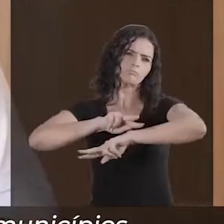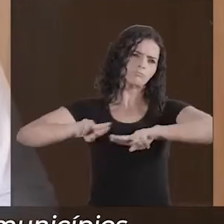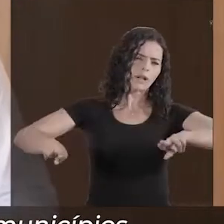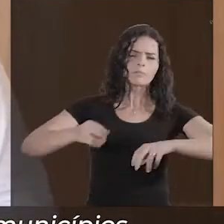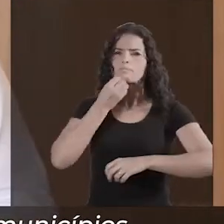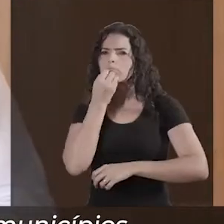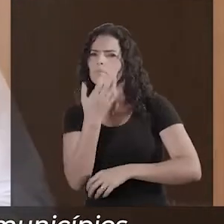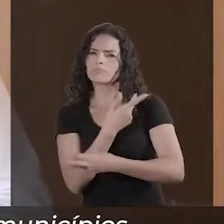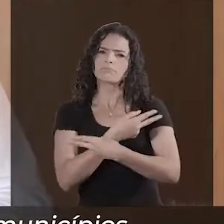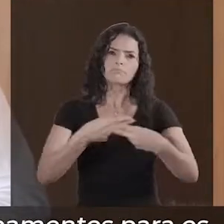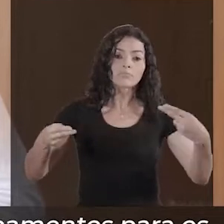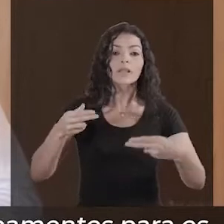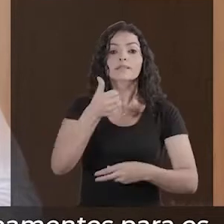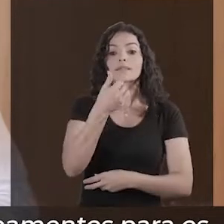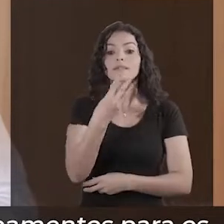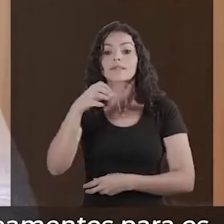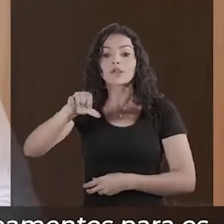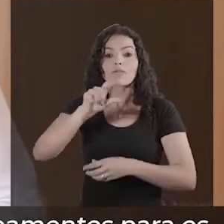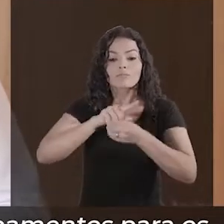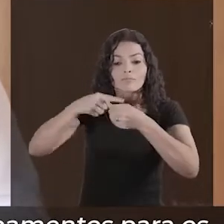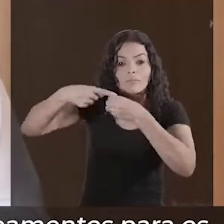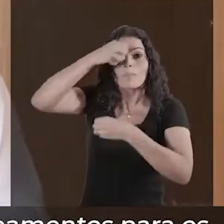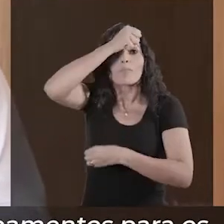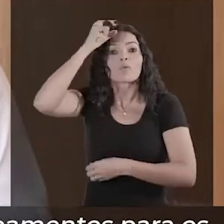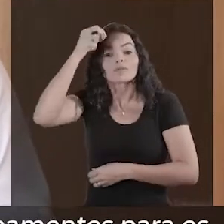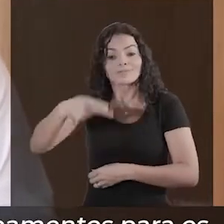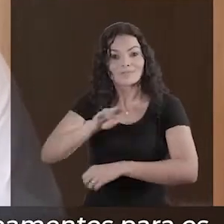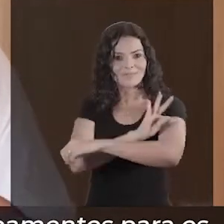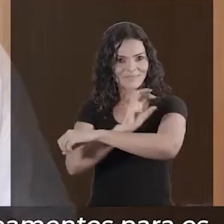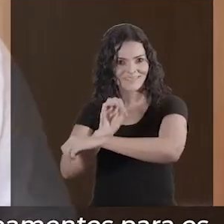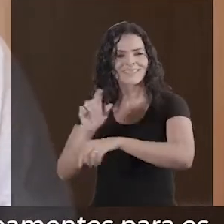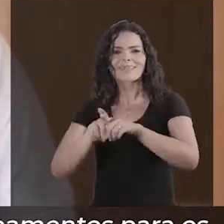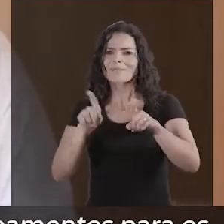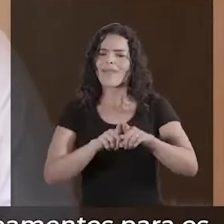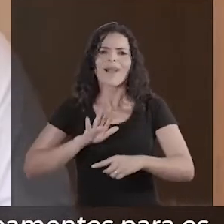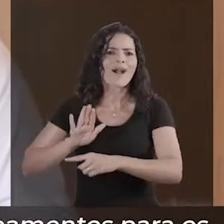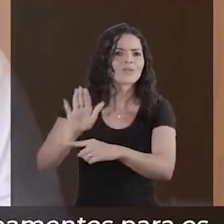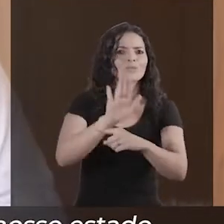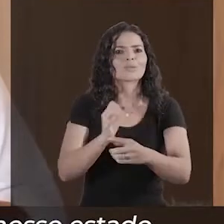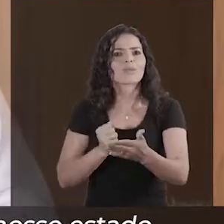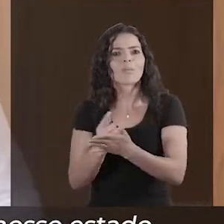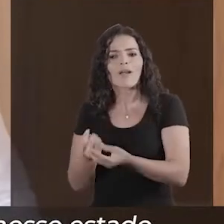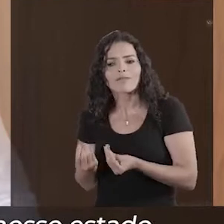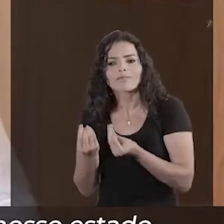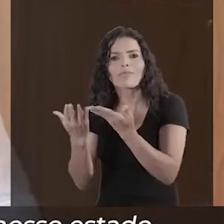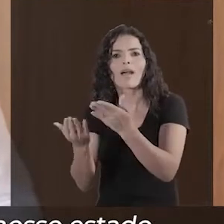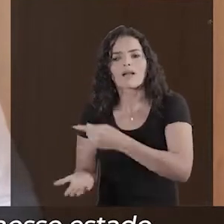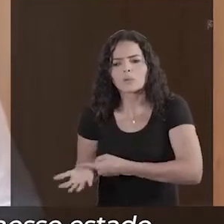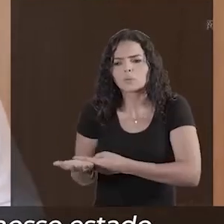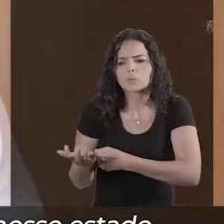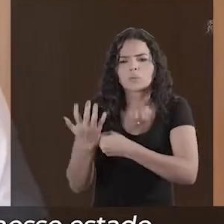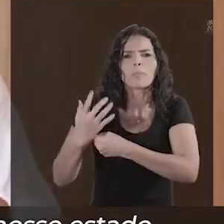139 municípios e, principalmente, vem colaborando com vários equipamentos para os produtores rurais